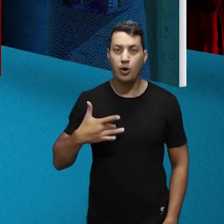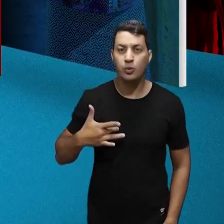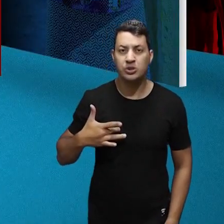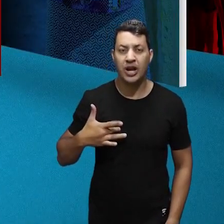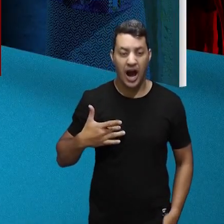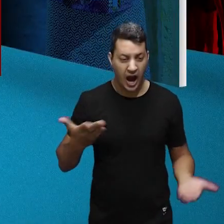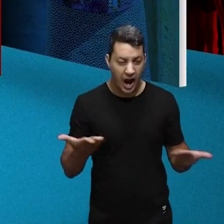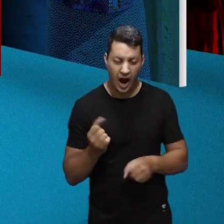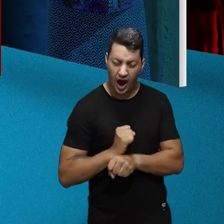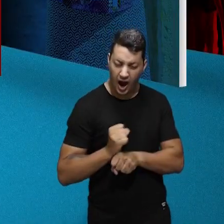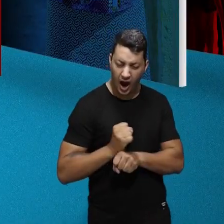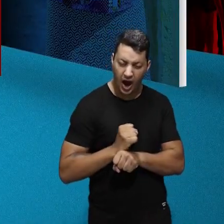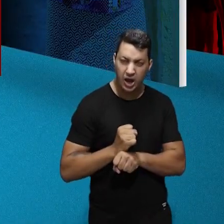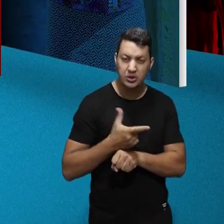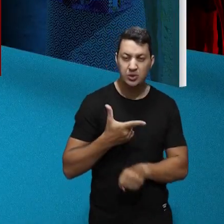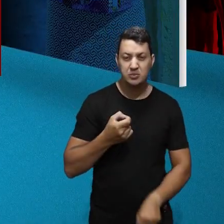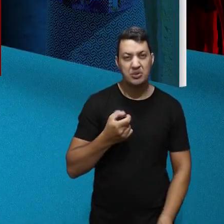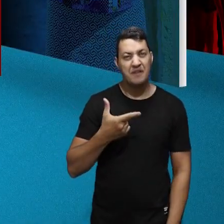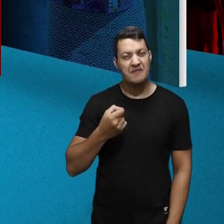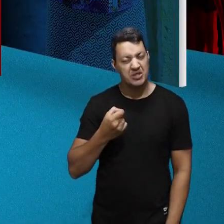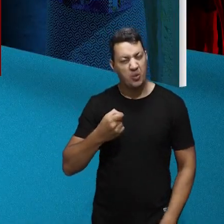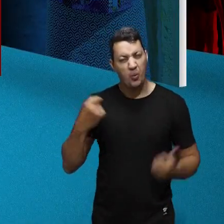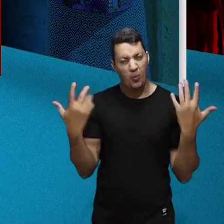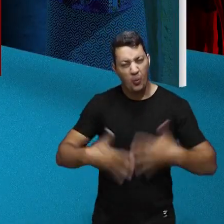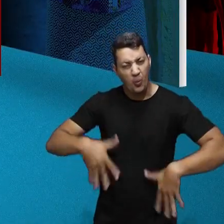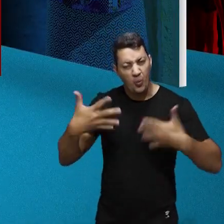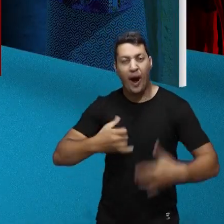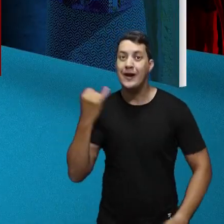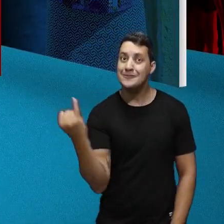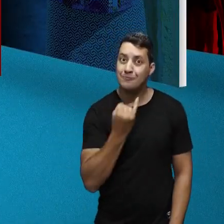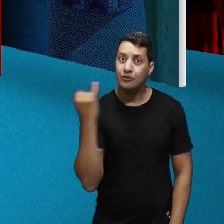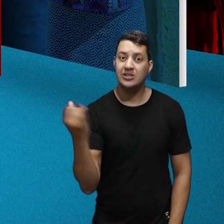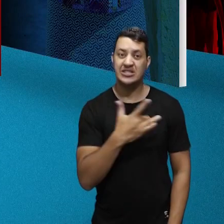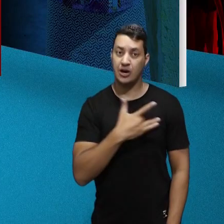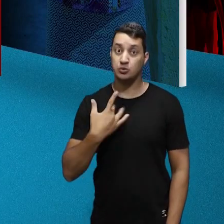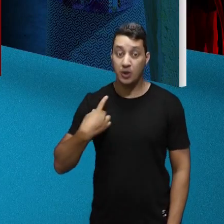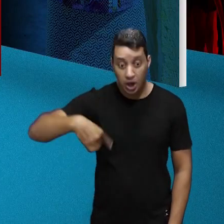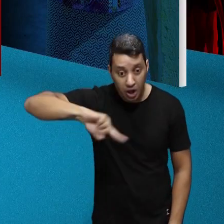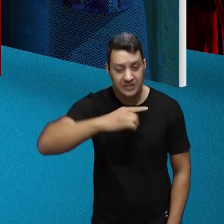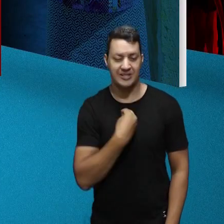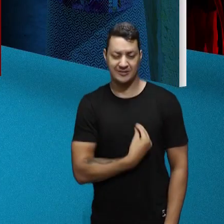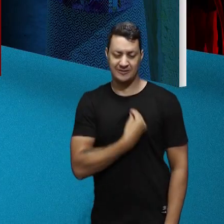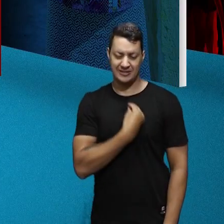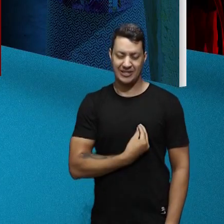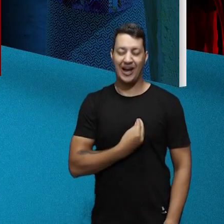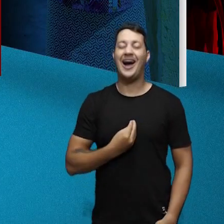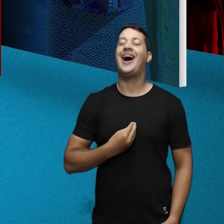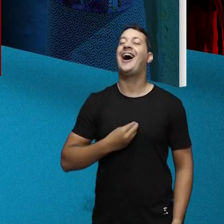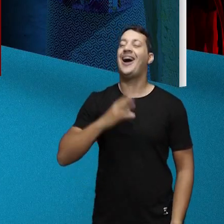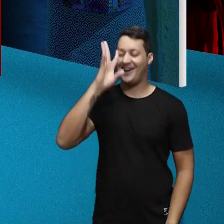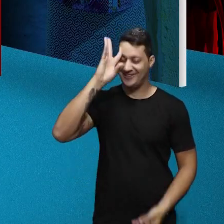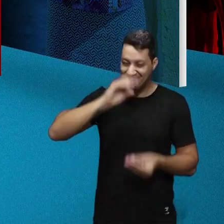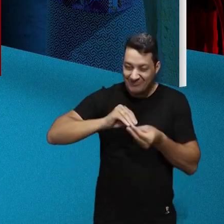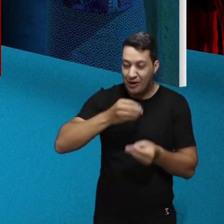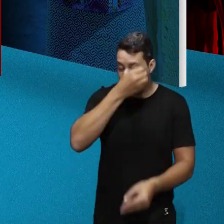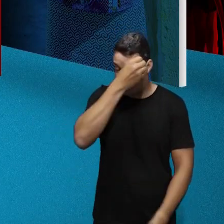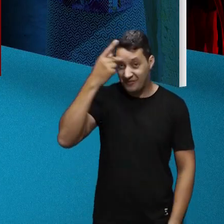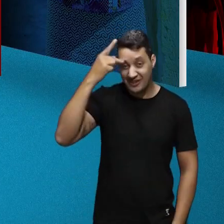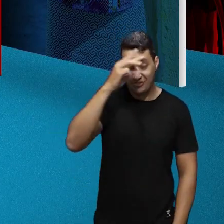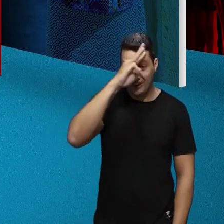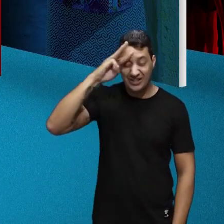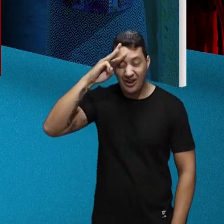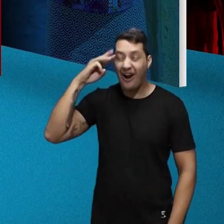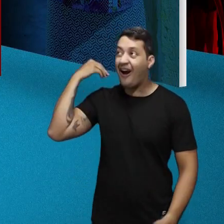Saúde. Este ano a pandemia nos lembrou o quanto a saúde é essencial para todos nós. Ainda bem que nosso prefeito Vaguinho já